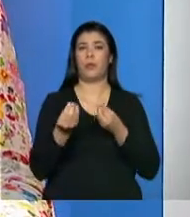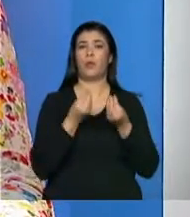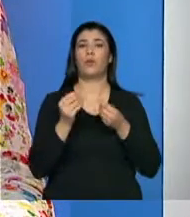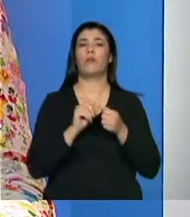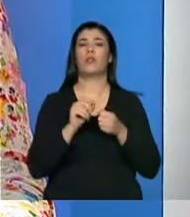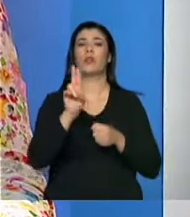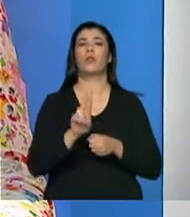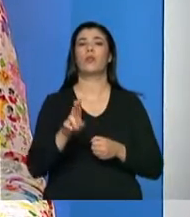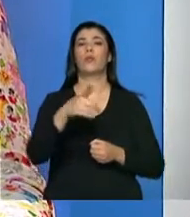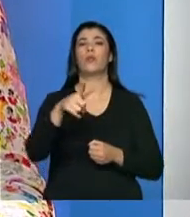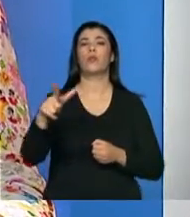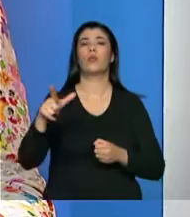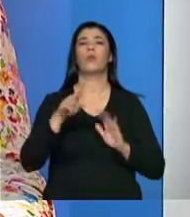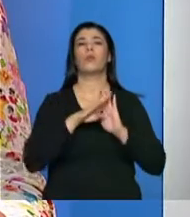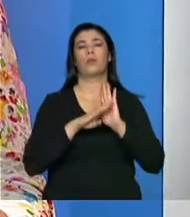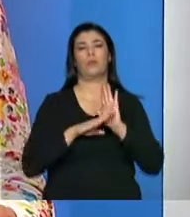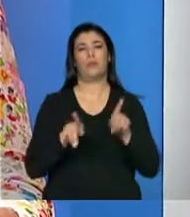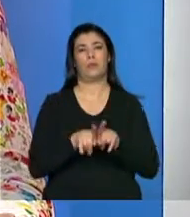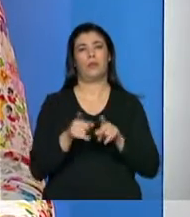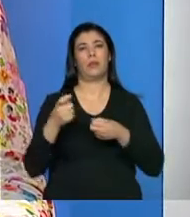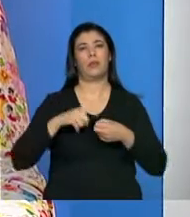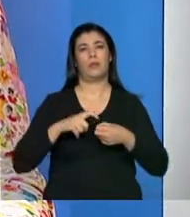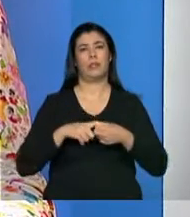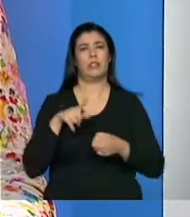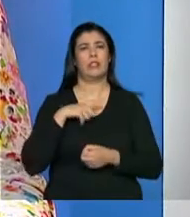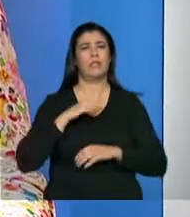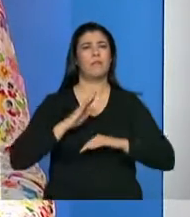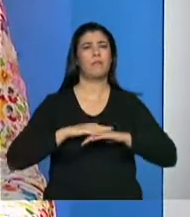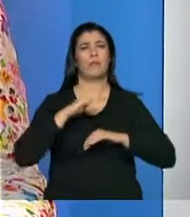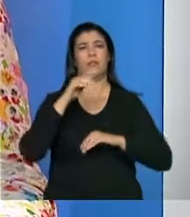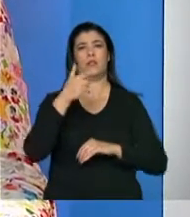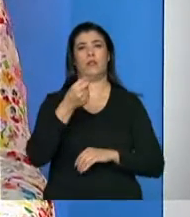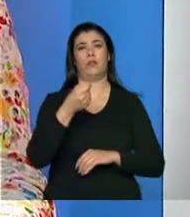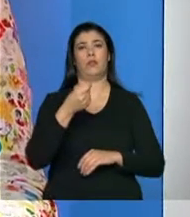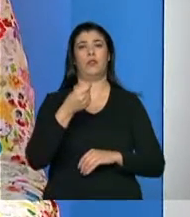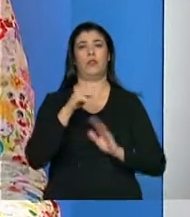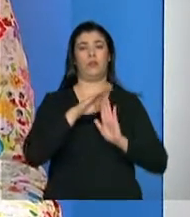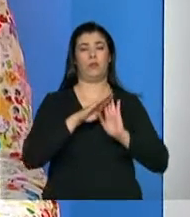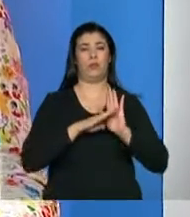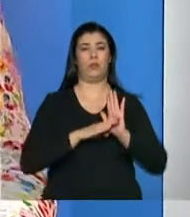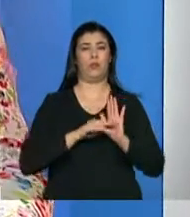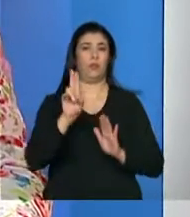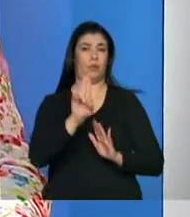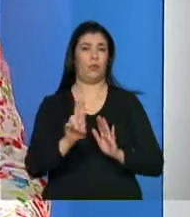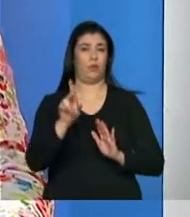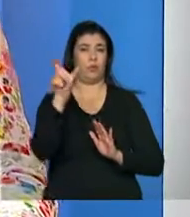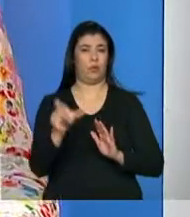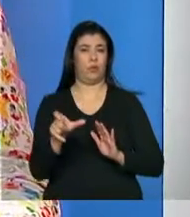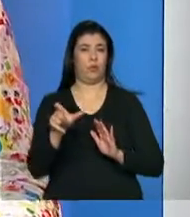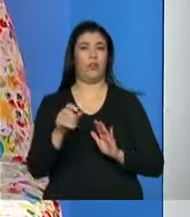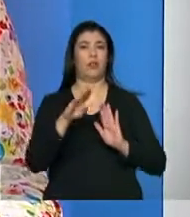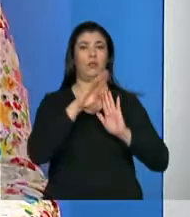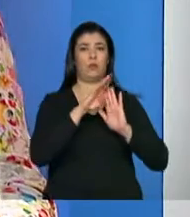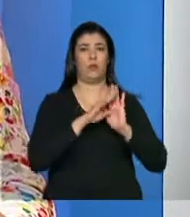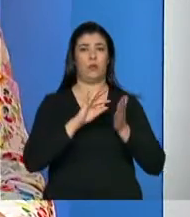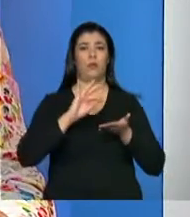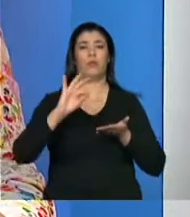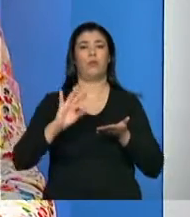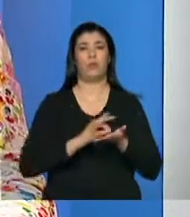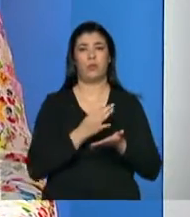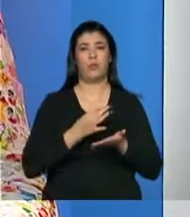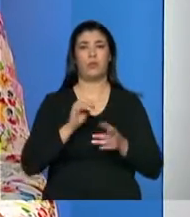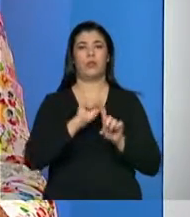mais programas. Então, hoje existem mais de 20 programas usuários do Cadastro Único, programas sociais que se utilizam das